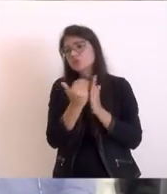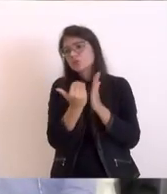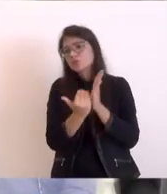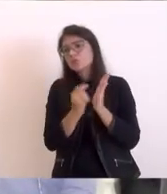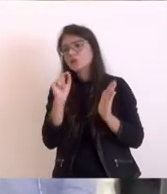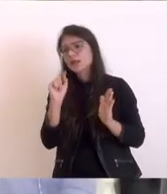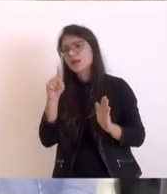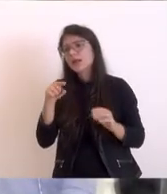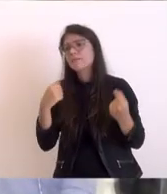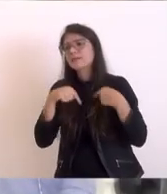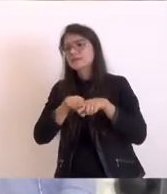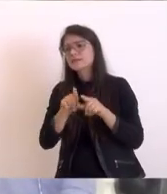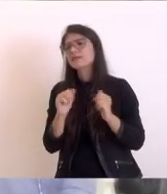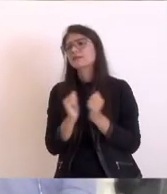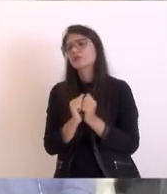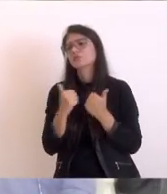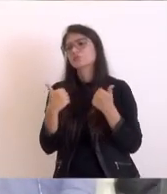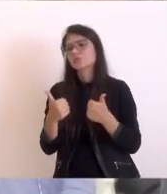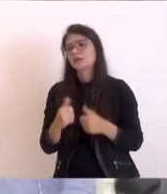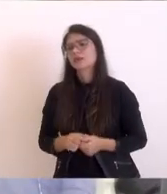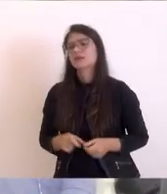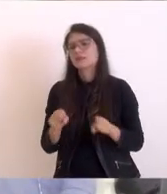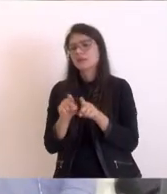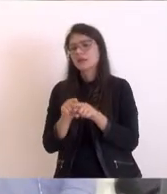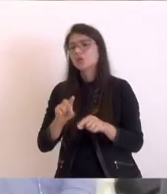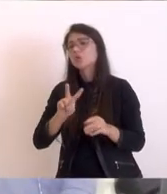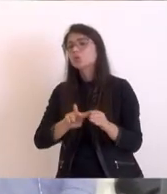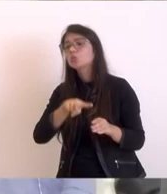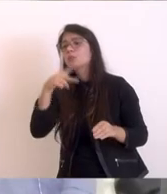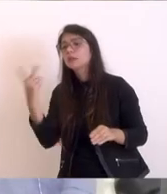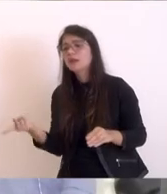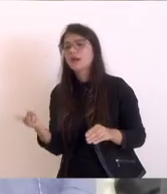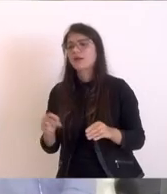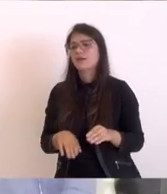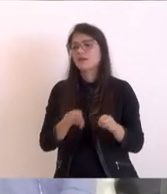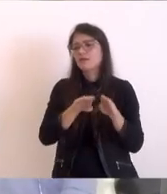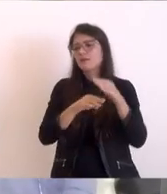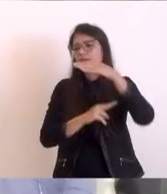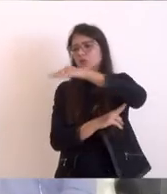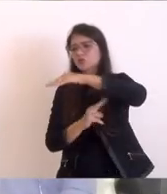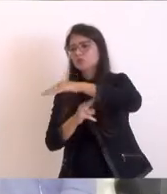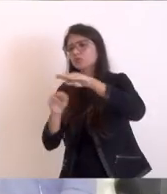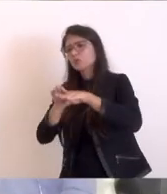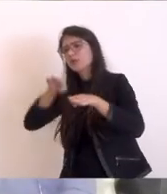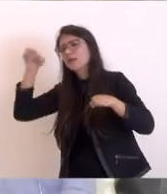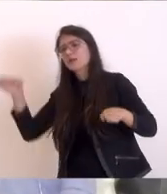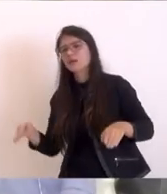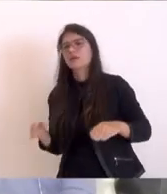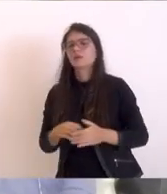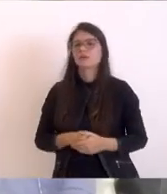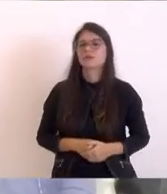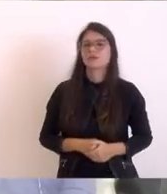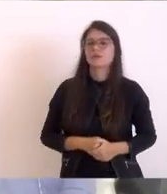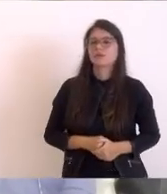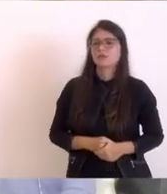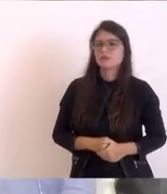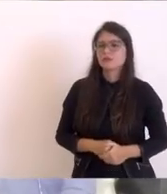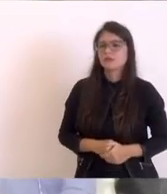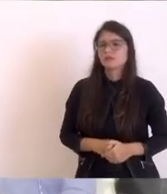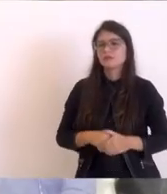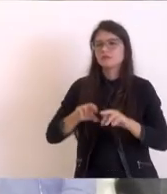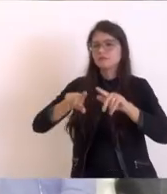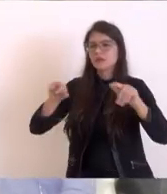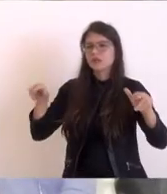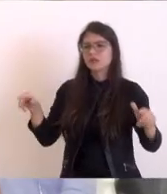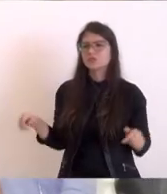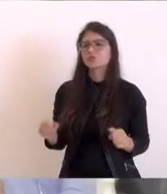E pedimos, sim, a duplicação foi assinada. Isso já foi assinada lá com a Era Cabral. Já venderam sonhos, vieram vários padeiros para o Rio